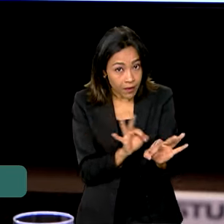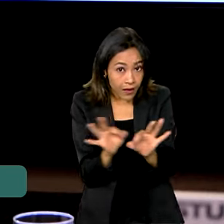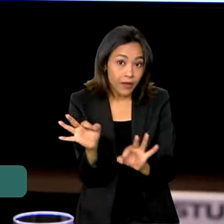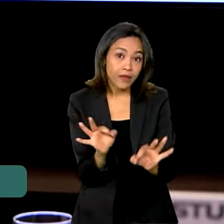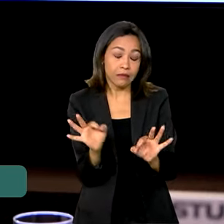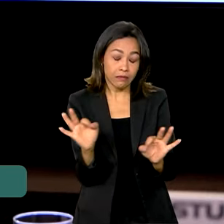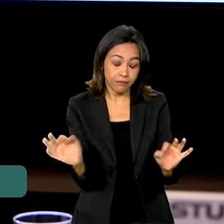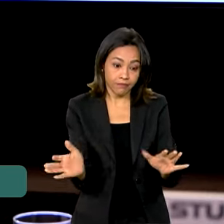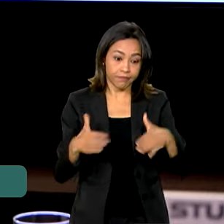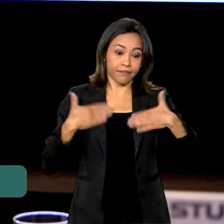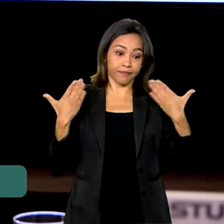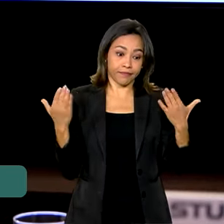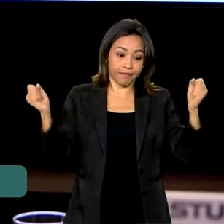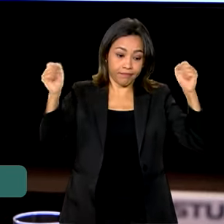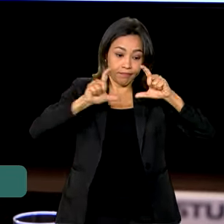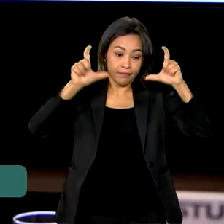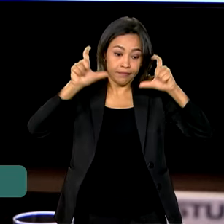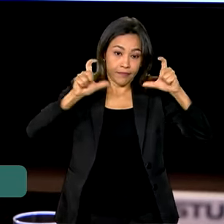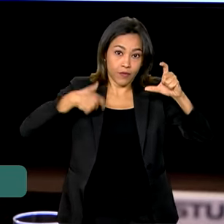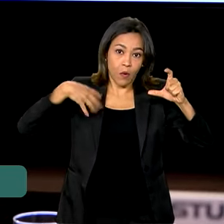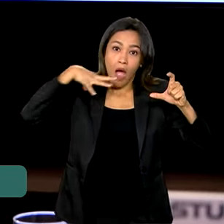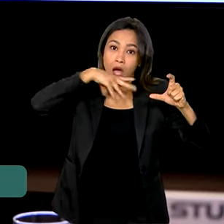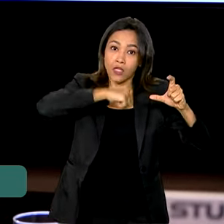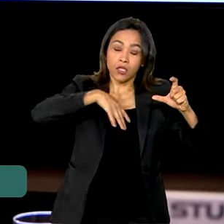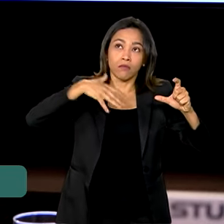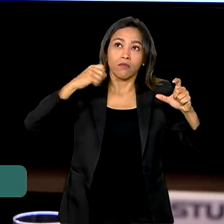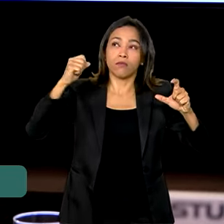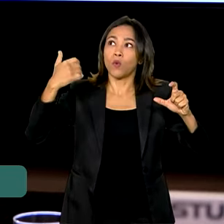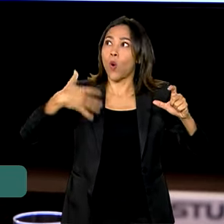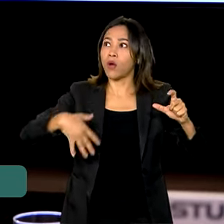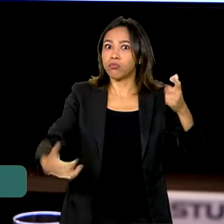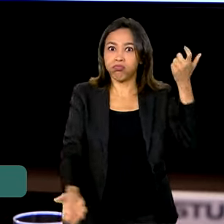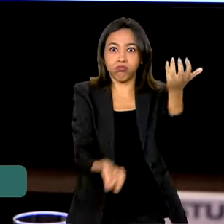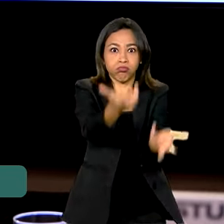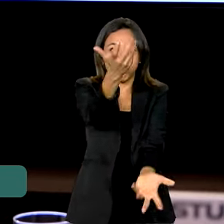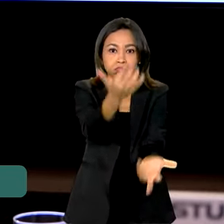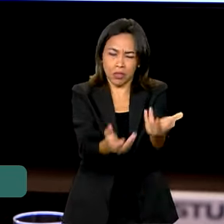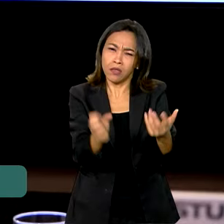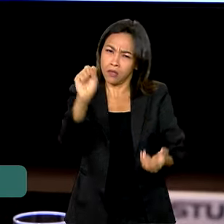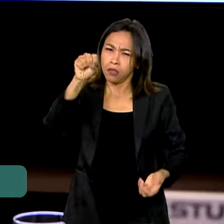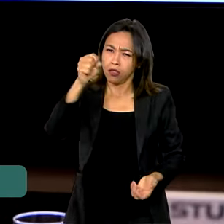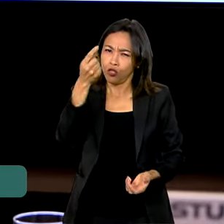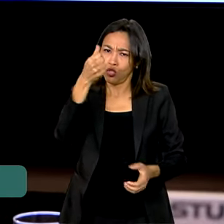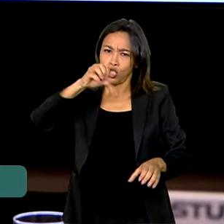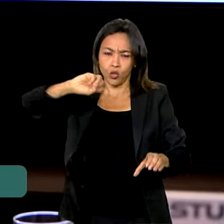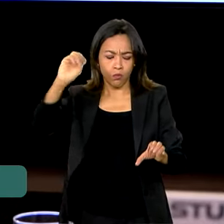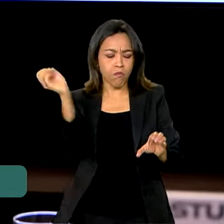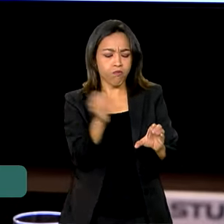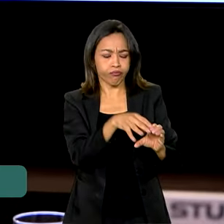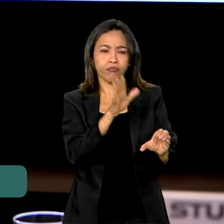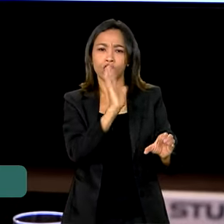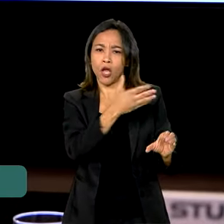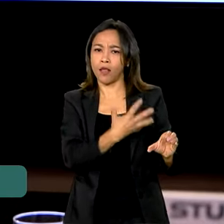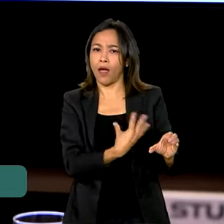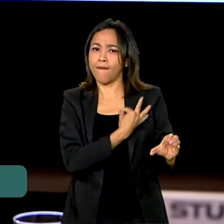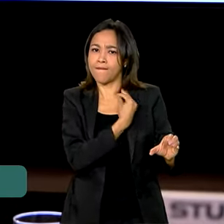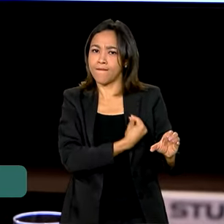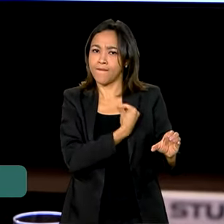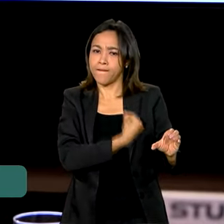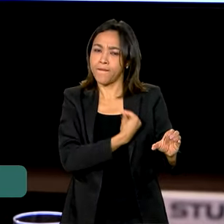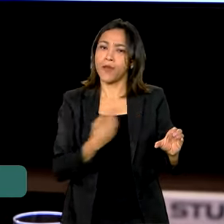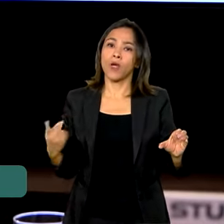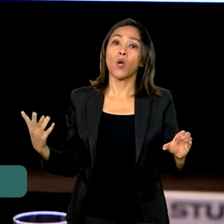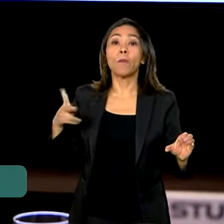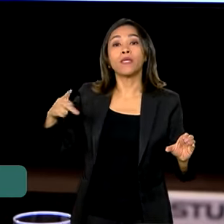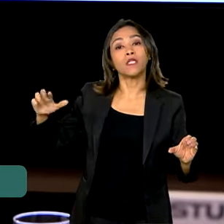calamidade. Só, repito, não imaginarmos que seria tão grande. Então, sim, o dinheiro está na conta. O presidente Lula disse, inclusive,